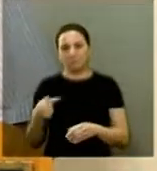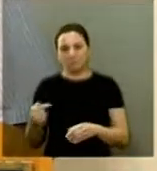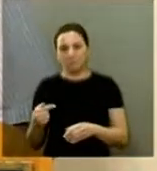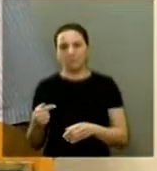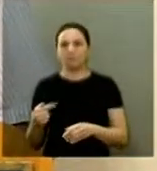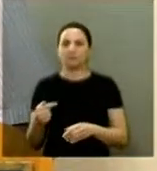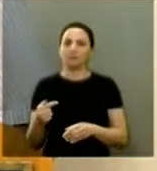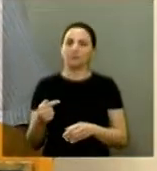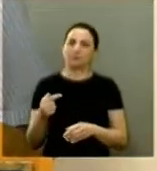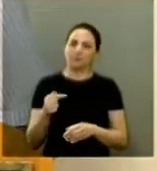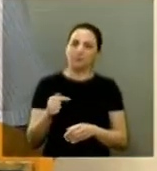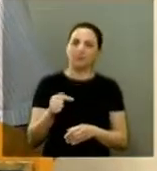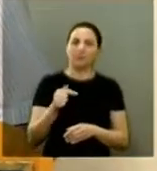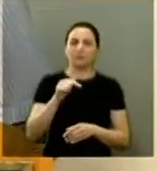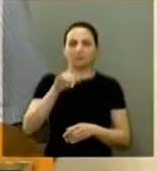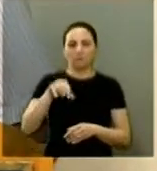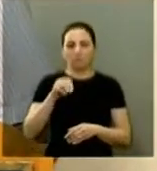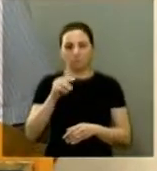Farias